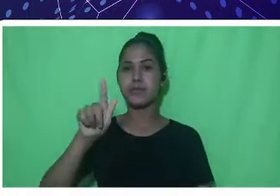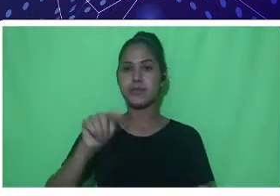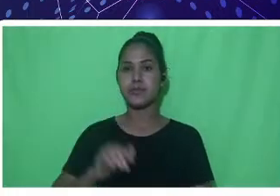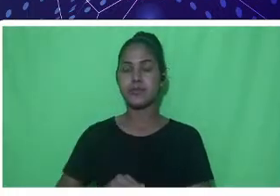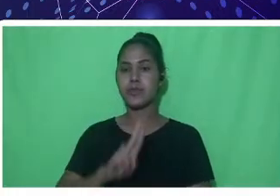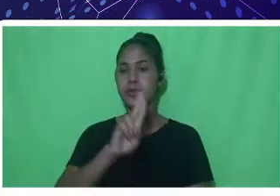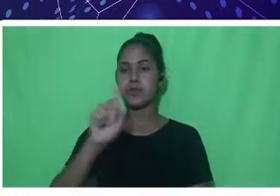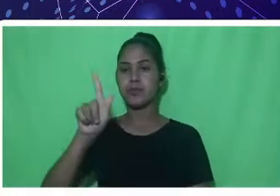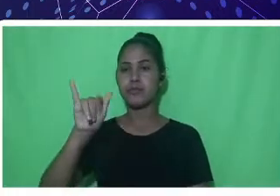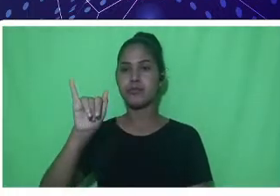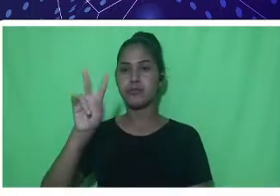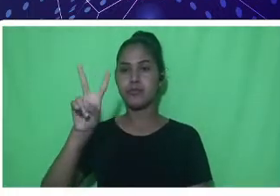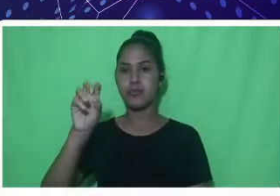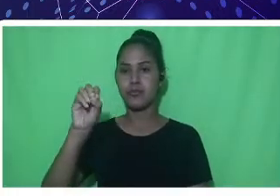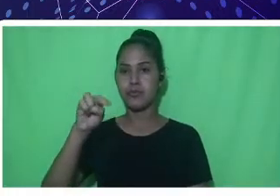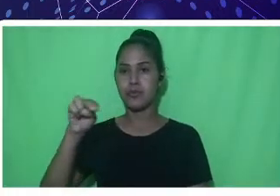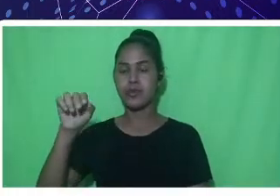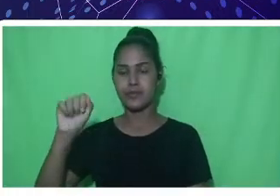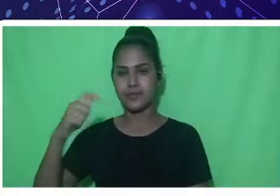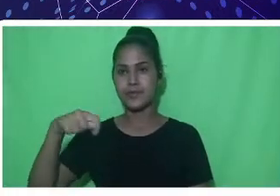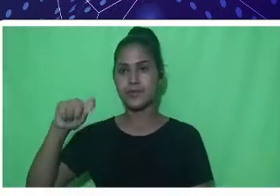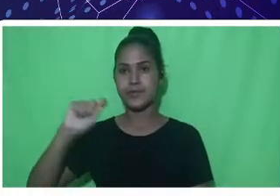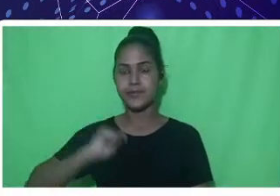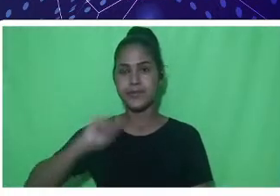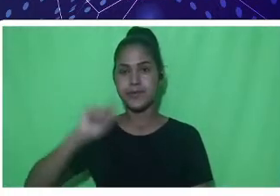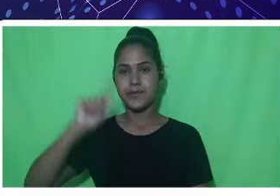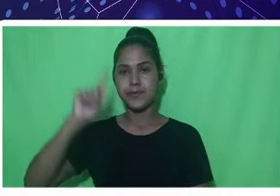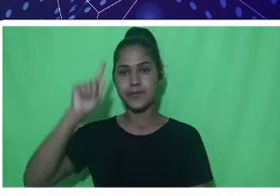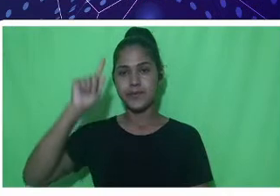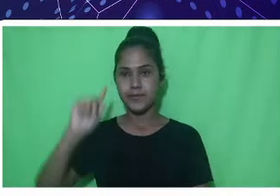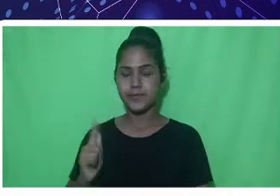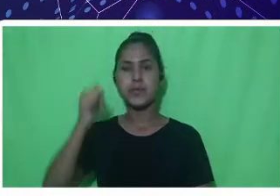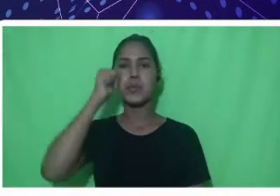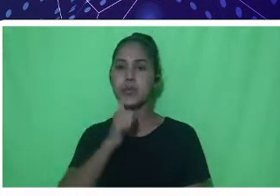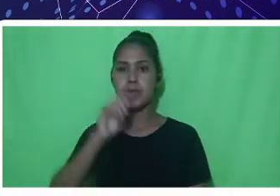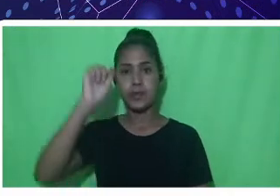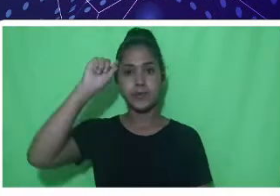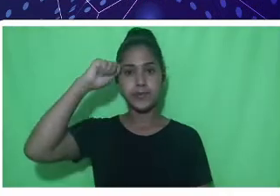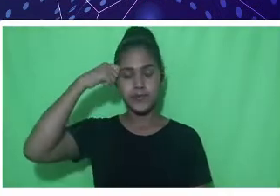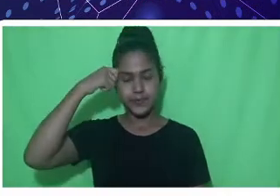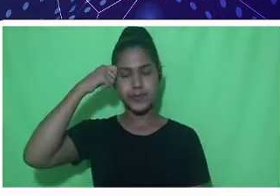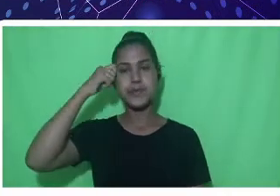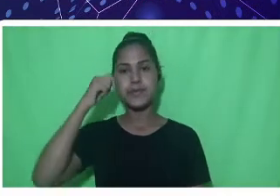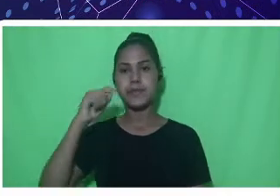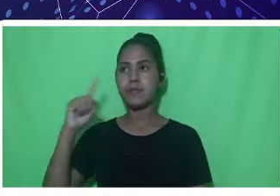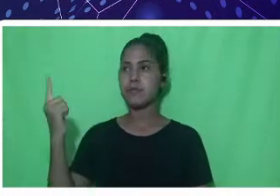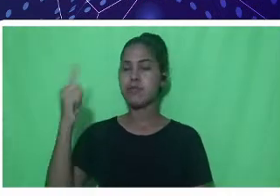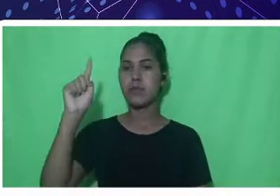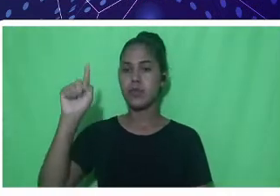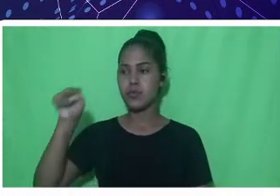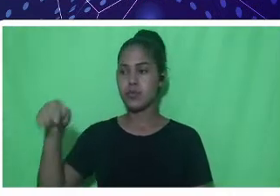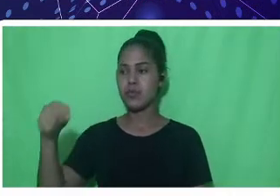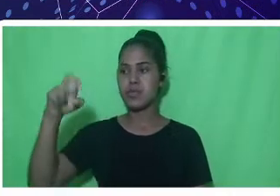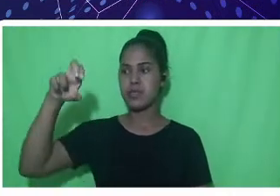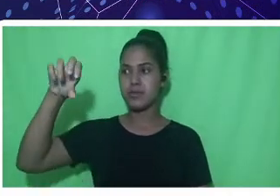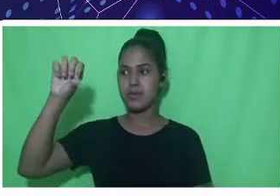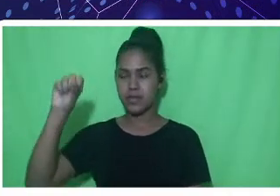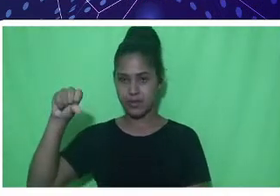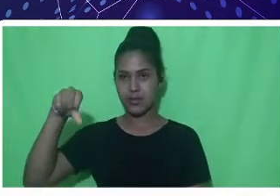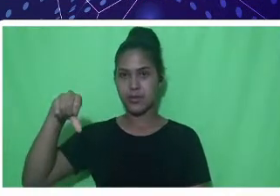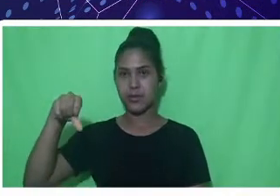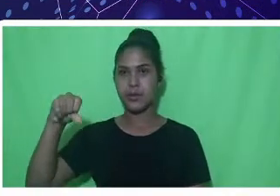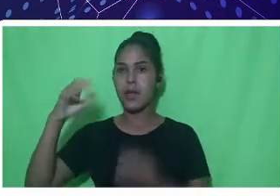Giovanna Victoria, ela é uma mulher negra, tamanho 1,69m, cabelos caixeados,